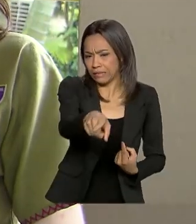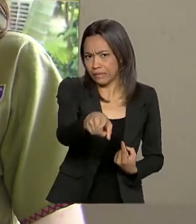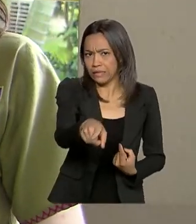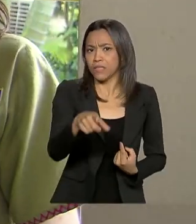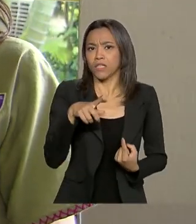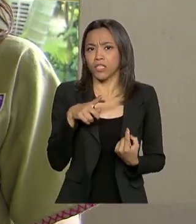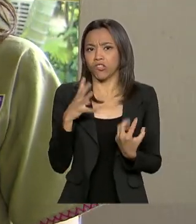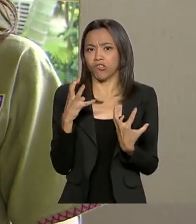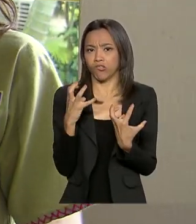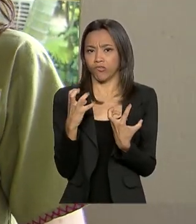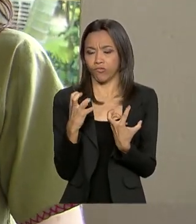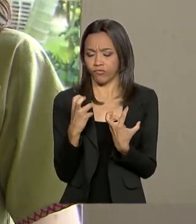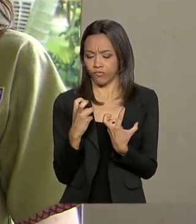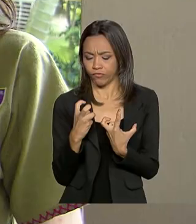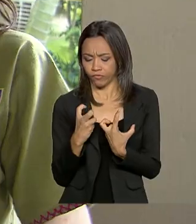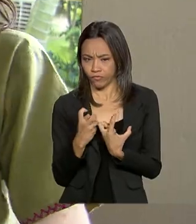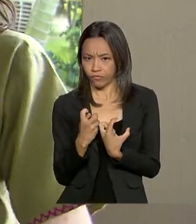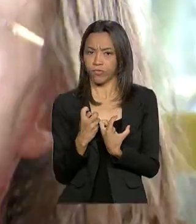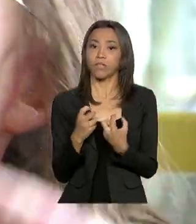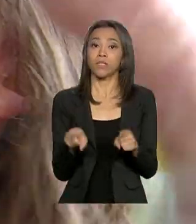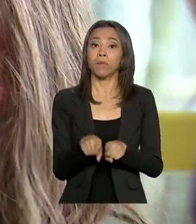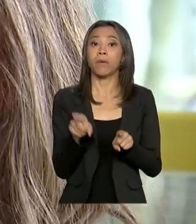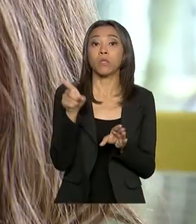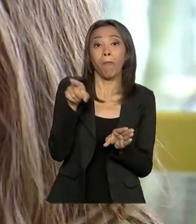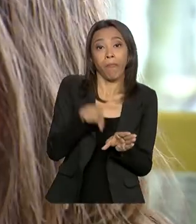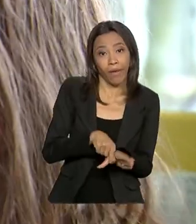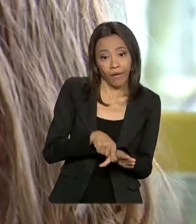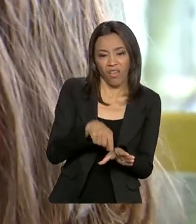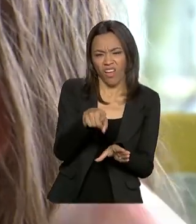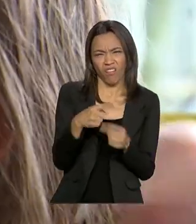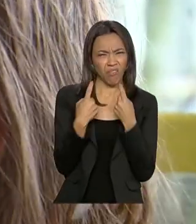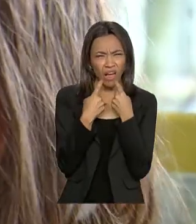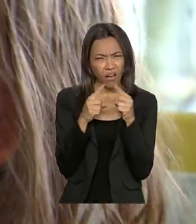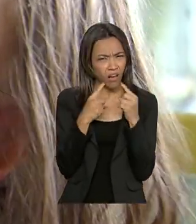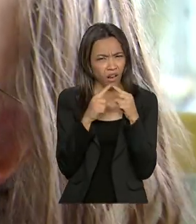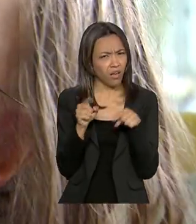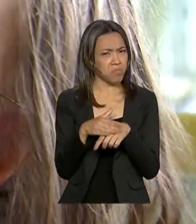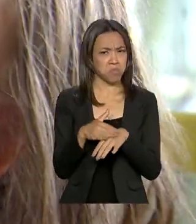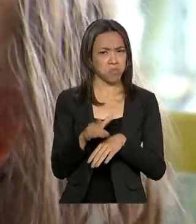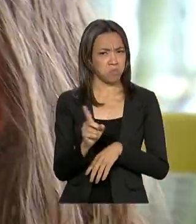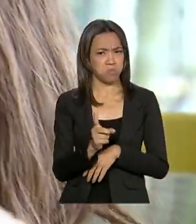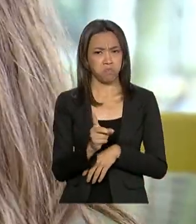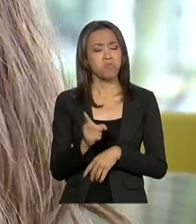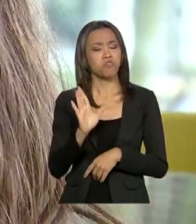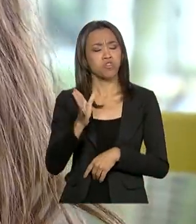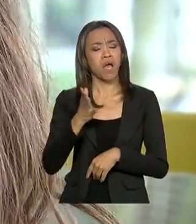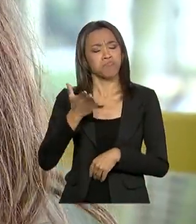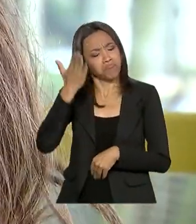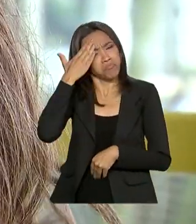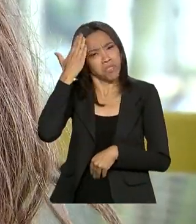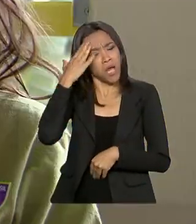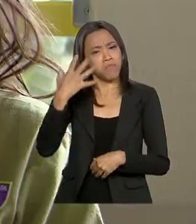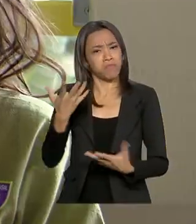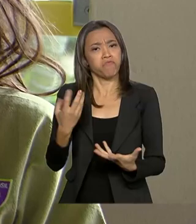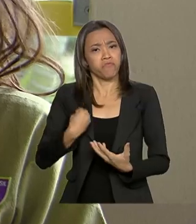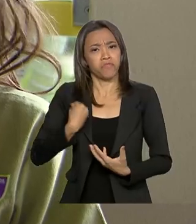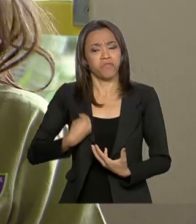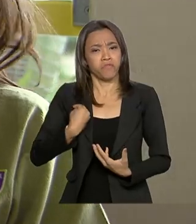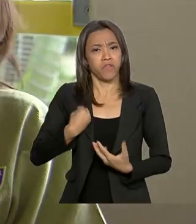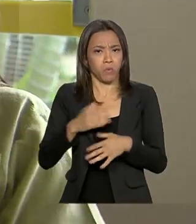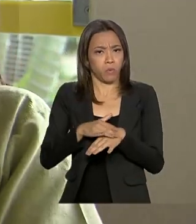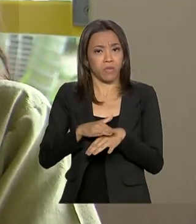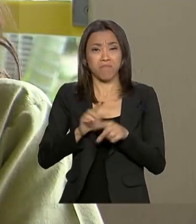atrofia nos nervos das mãos e dos pés. Ela não reclama da doença, já aprendeu a conviver com ela. Mas a